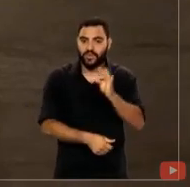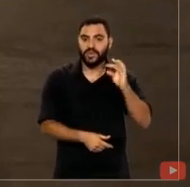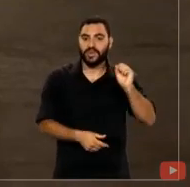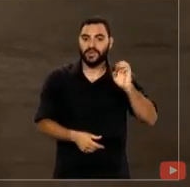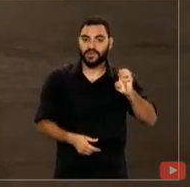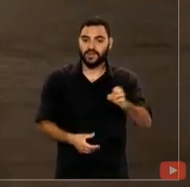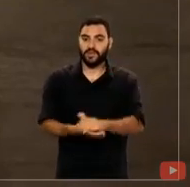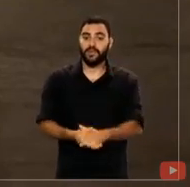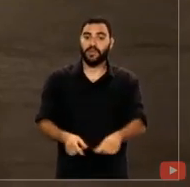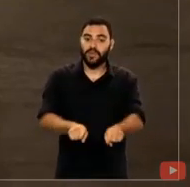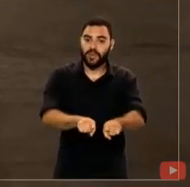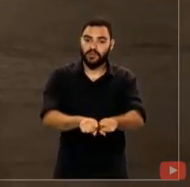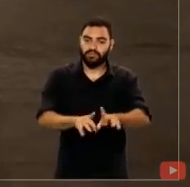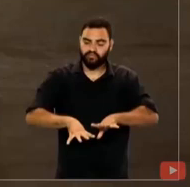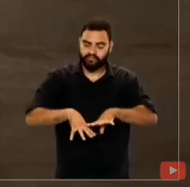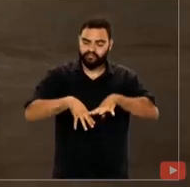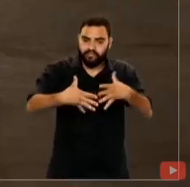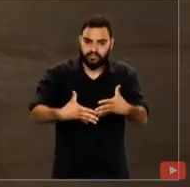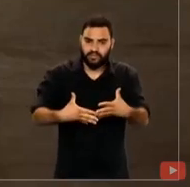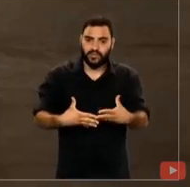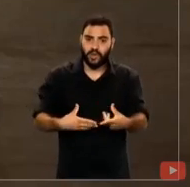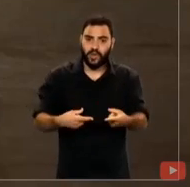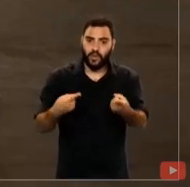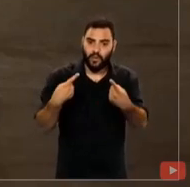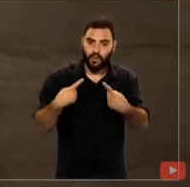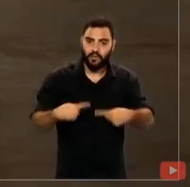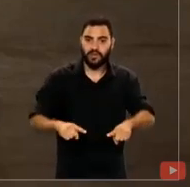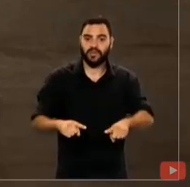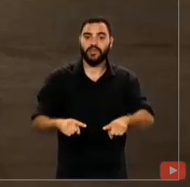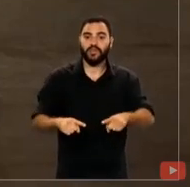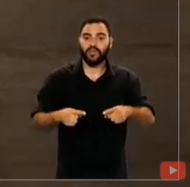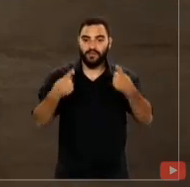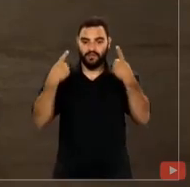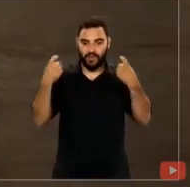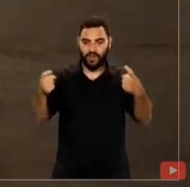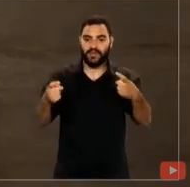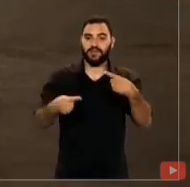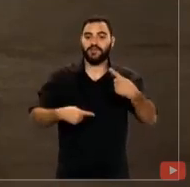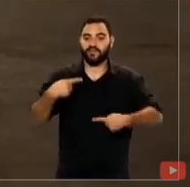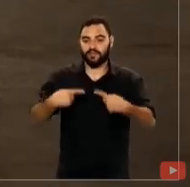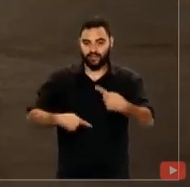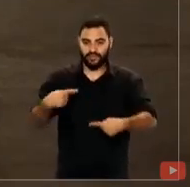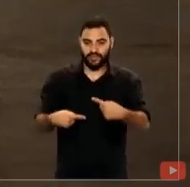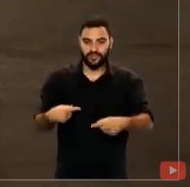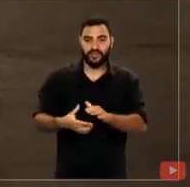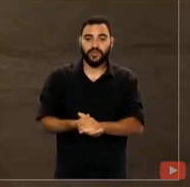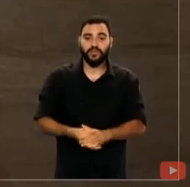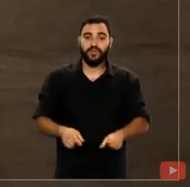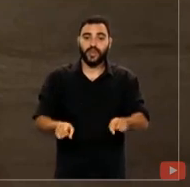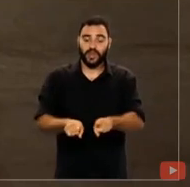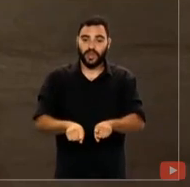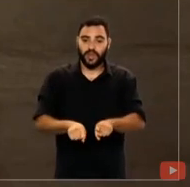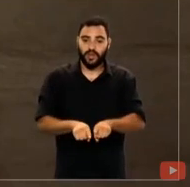pelas iniciativas de combate à desinformação e à violência política. Cumprimento, sua excelência, o senhor corregidor-geral